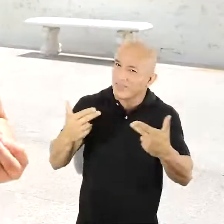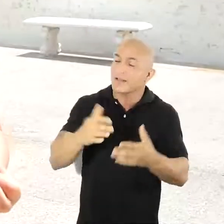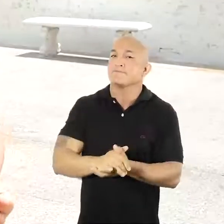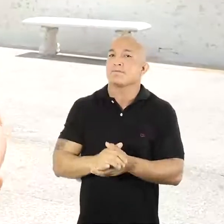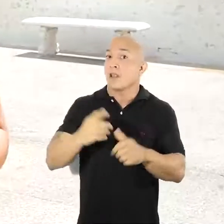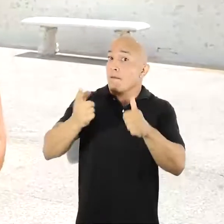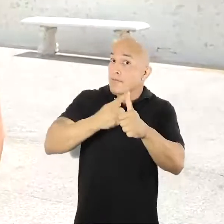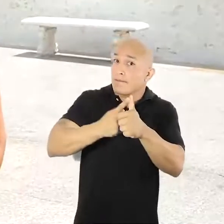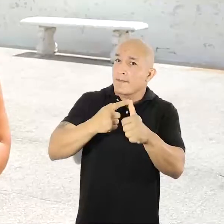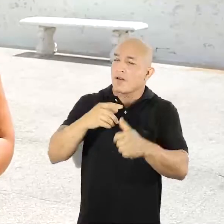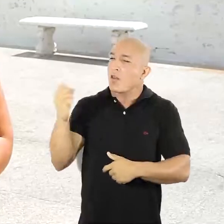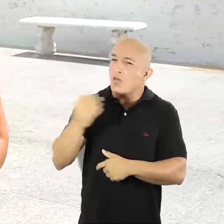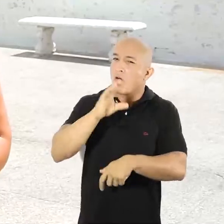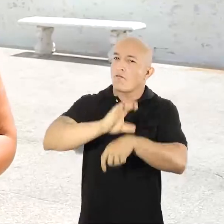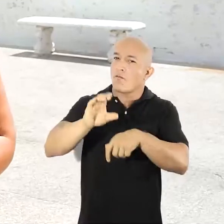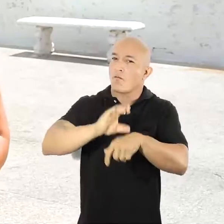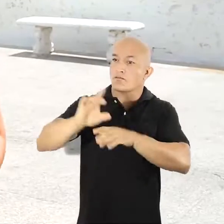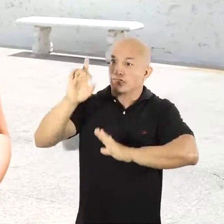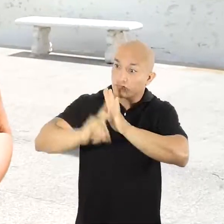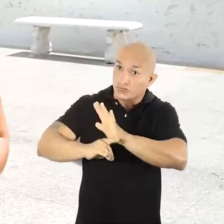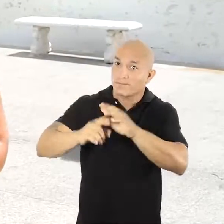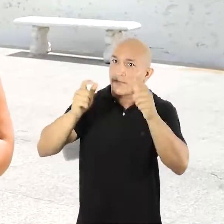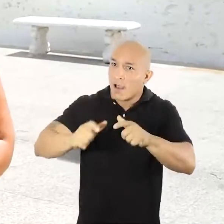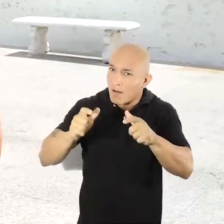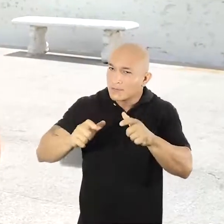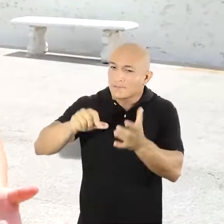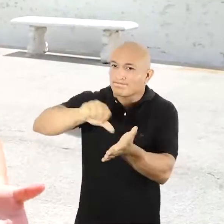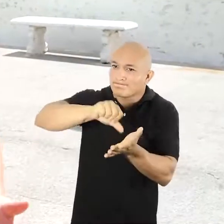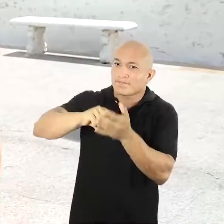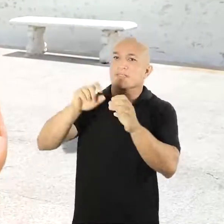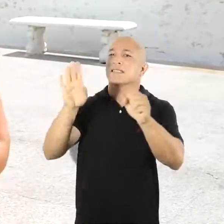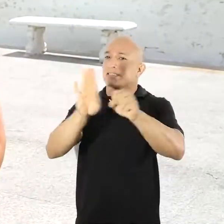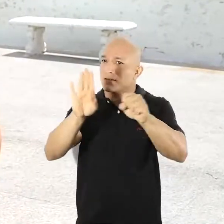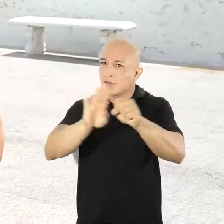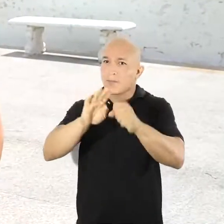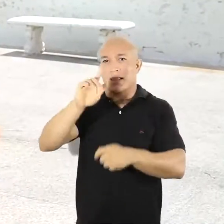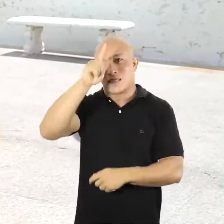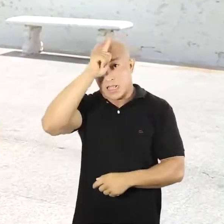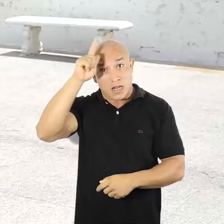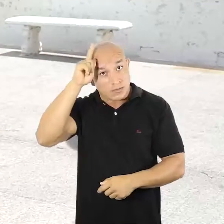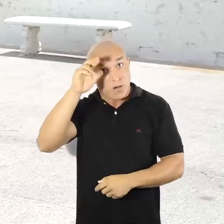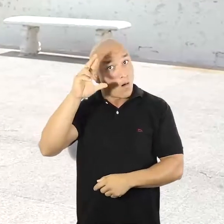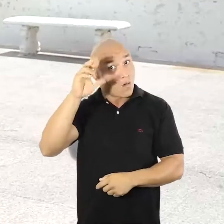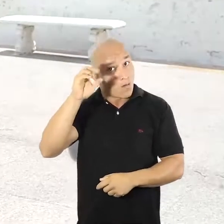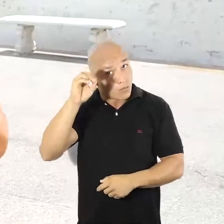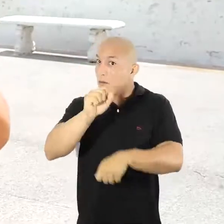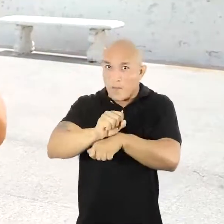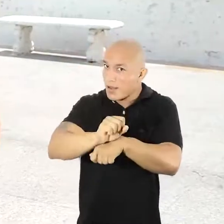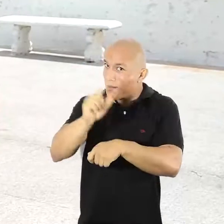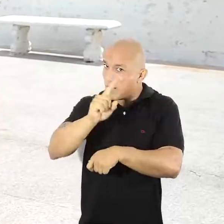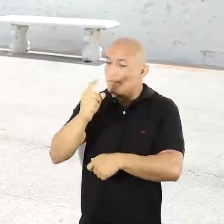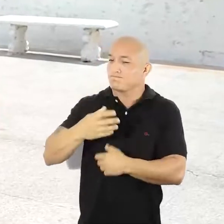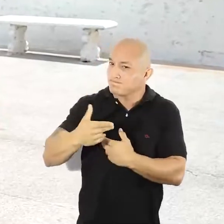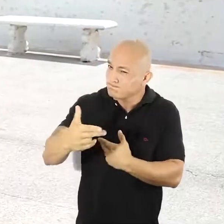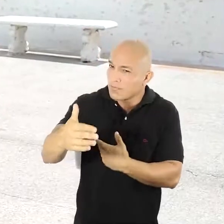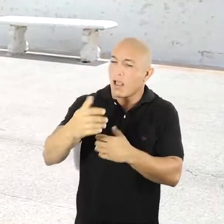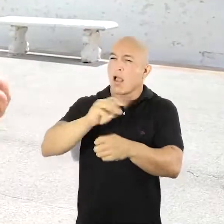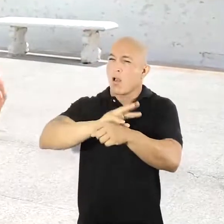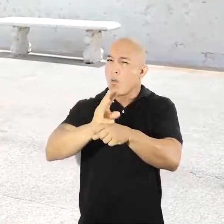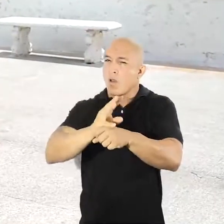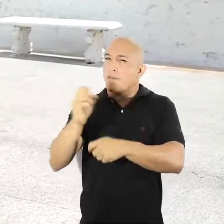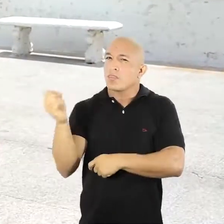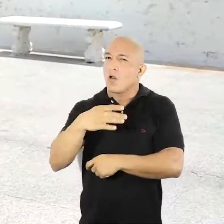A primeira são os novos cursos de Direito oferecidos no campo em São Bento, Grajaú e Codó. E não para por aí!